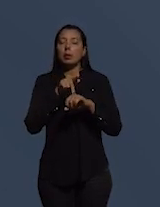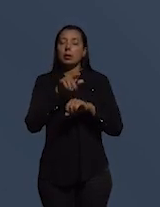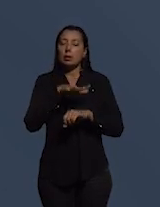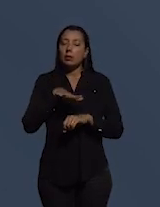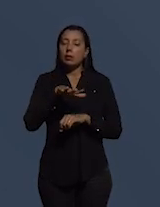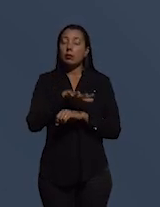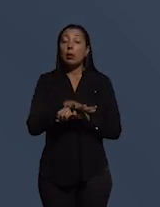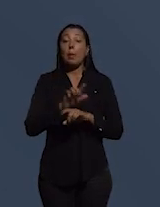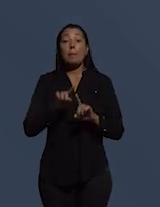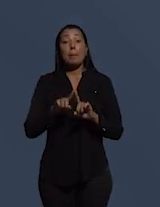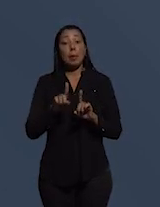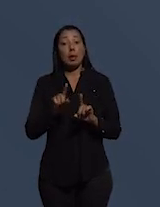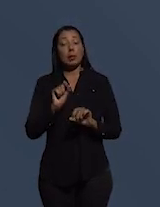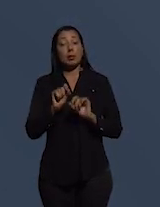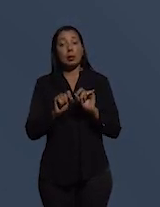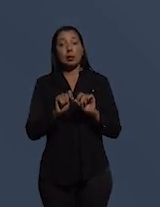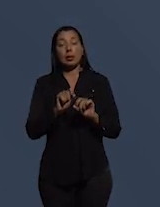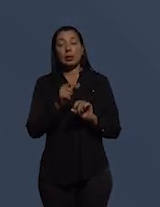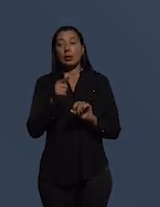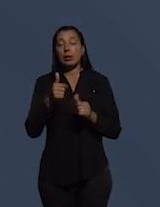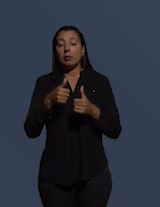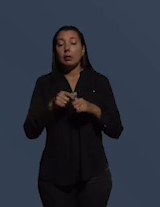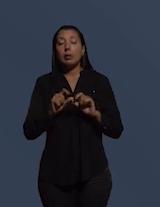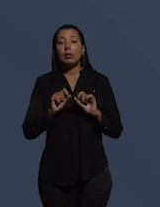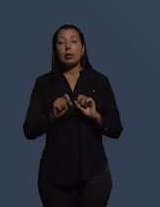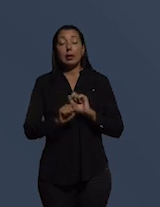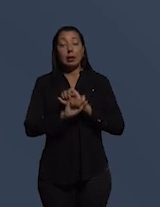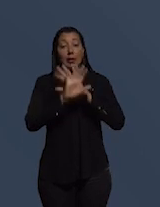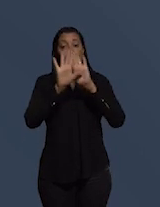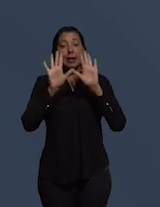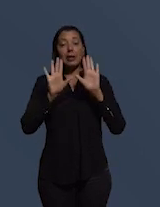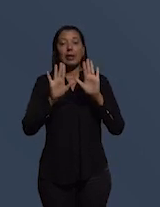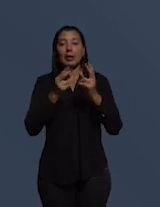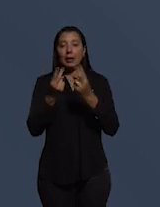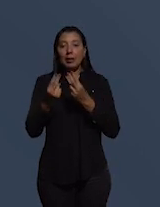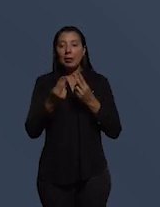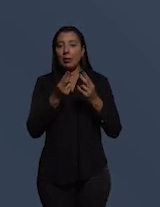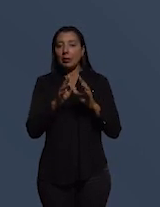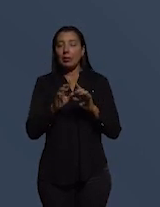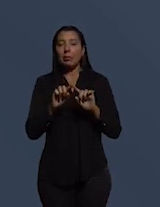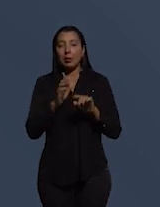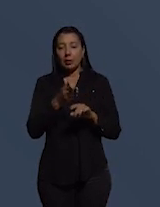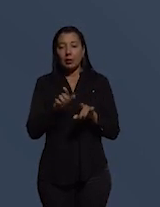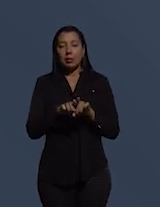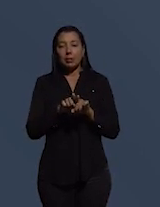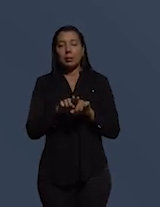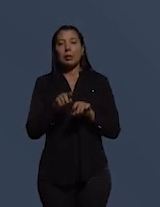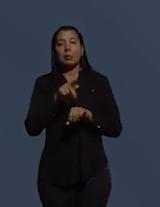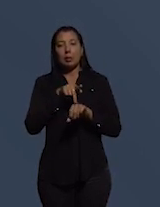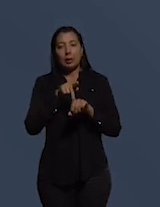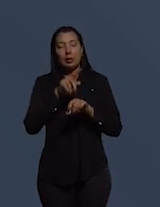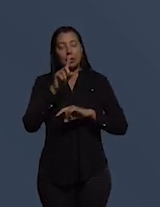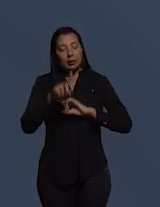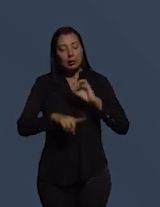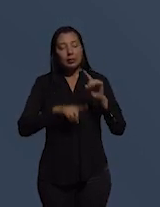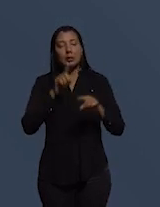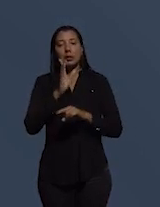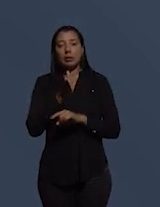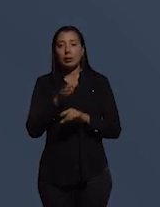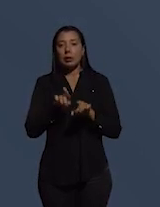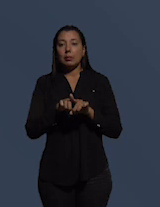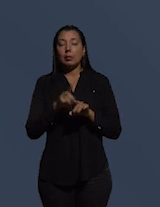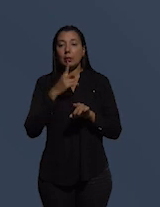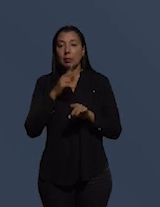mas ainda não estão claro iguais mas já tem países bem avançados nisso e para